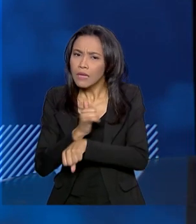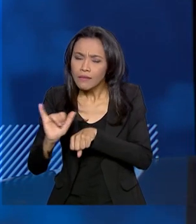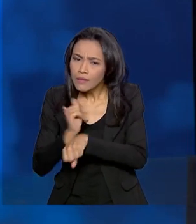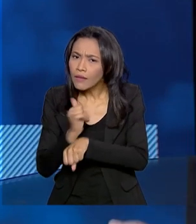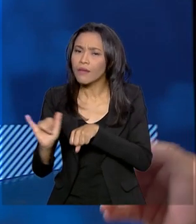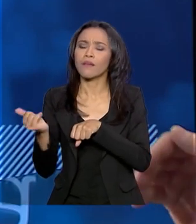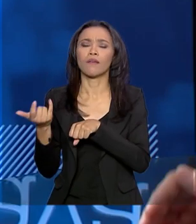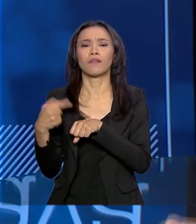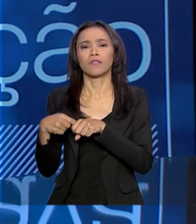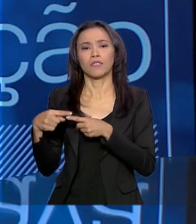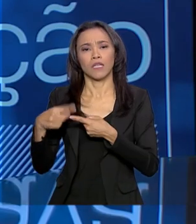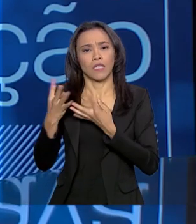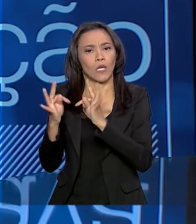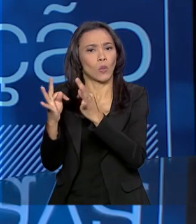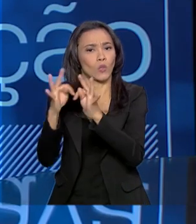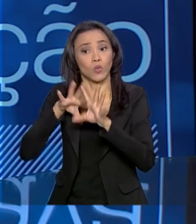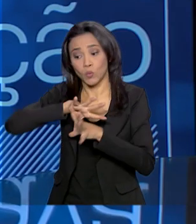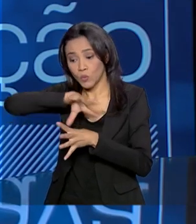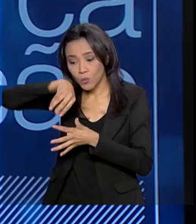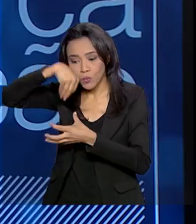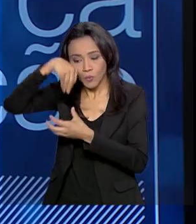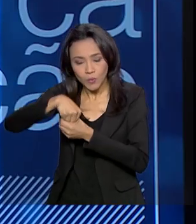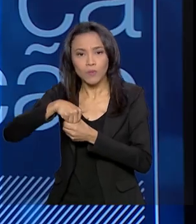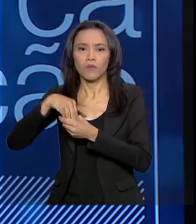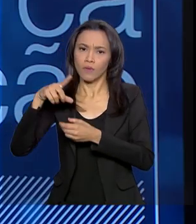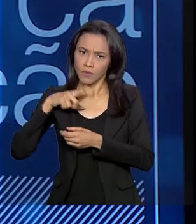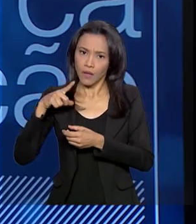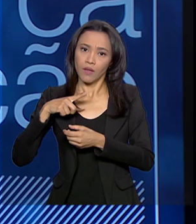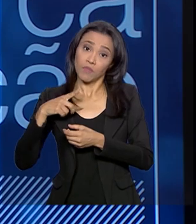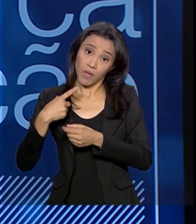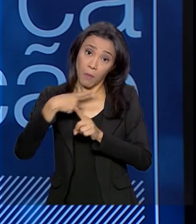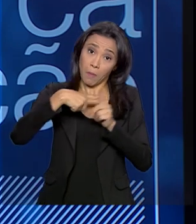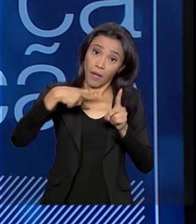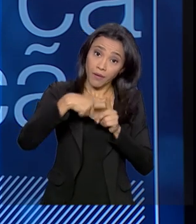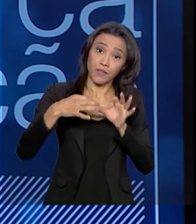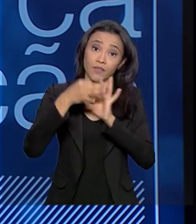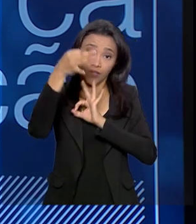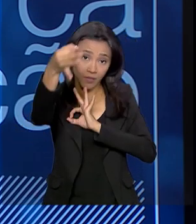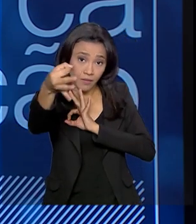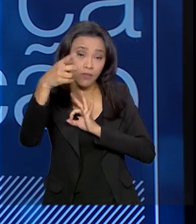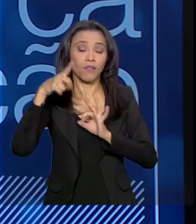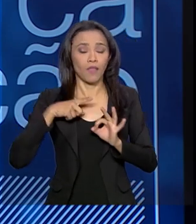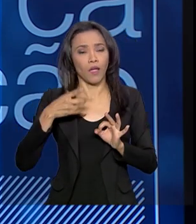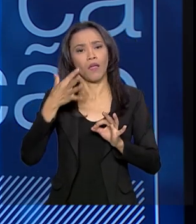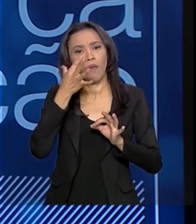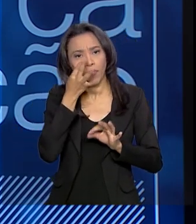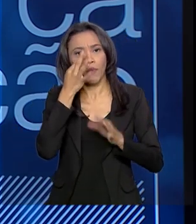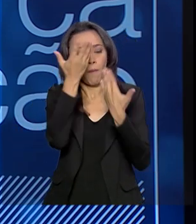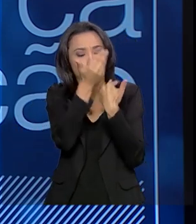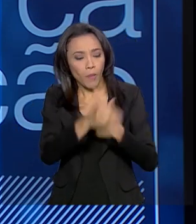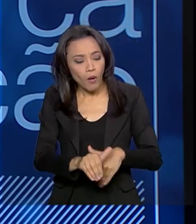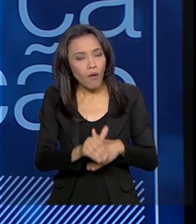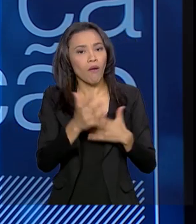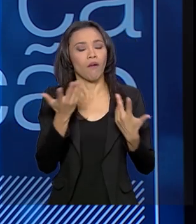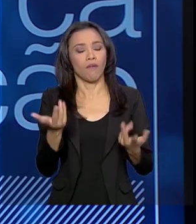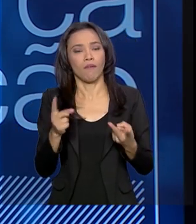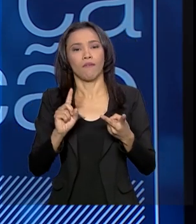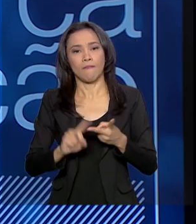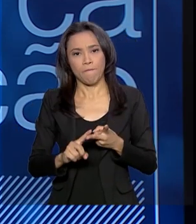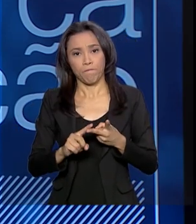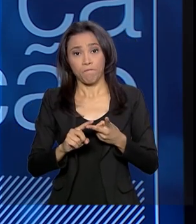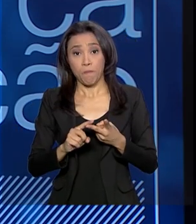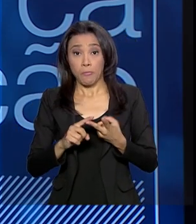nível de qualidade, ainda que ele seja parte à distância. Tem avaliações presenciais, tem parte do